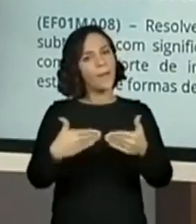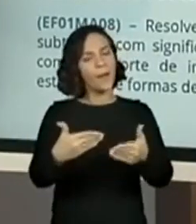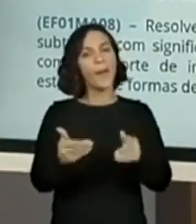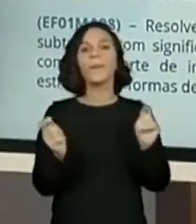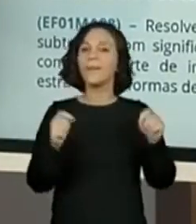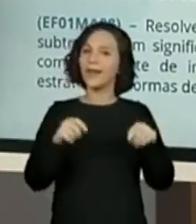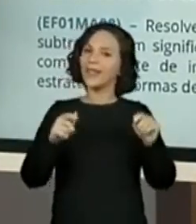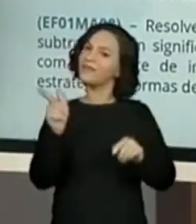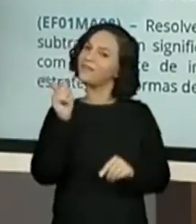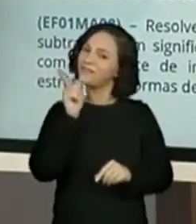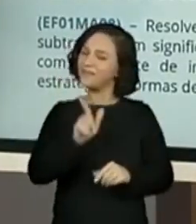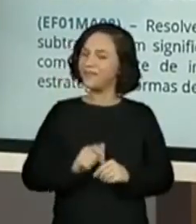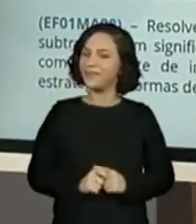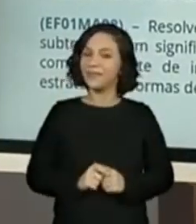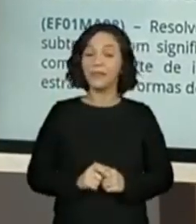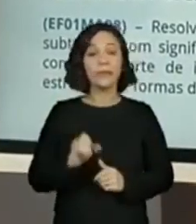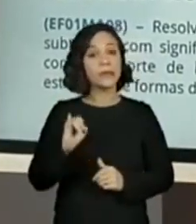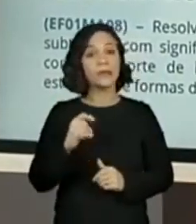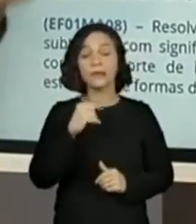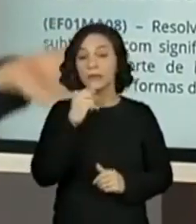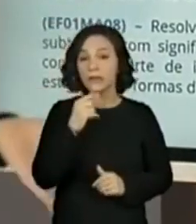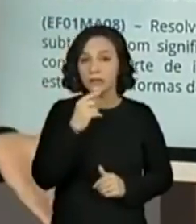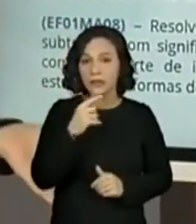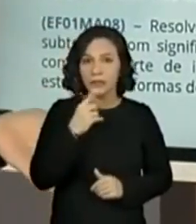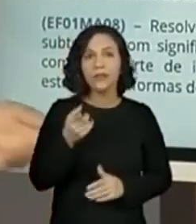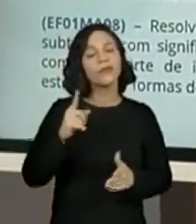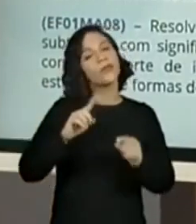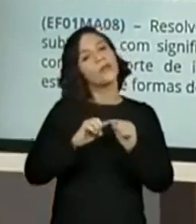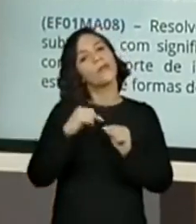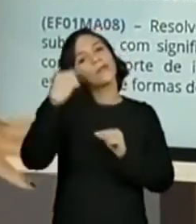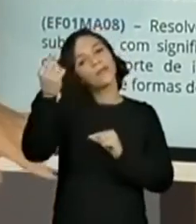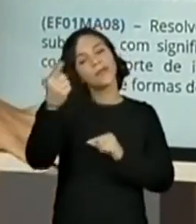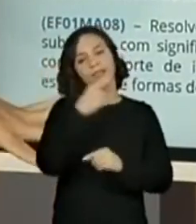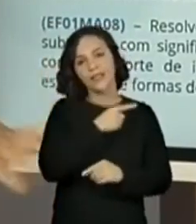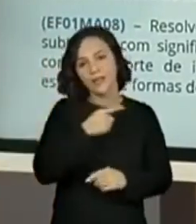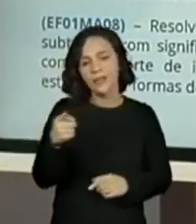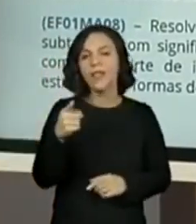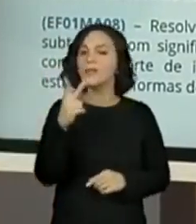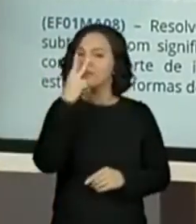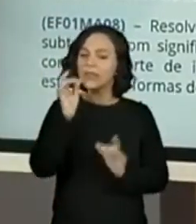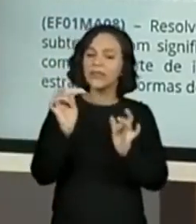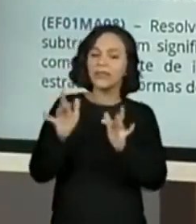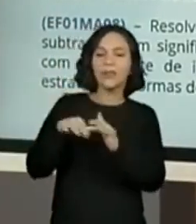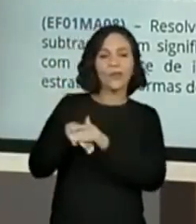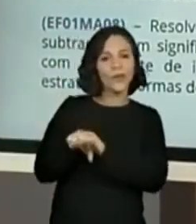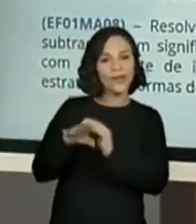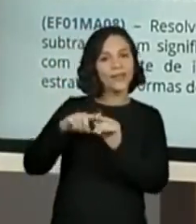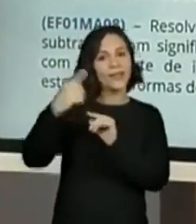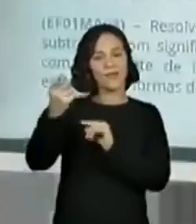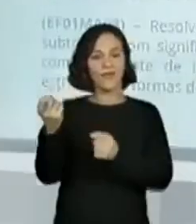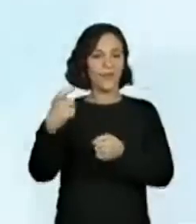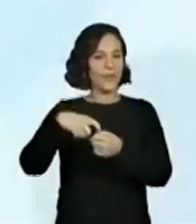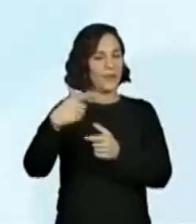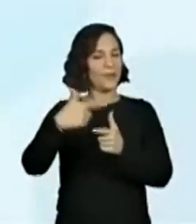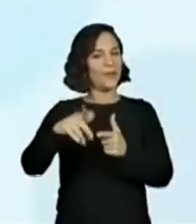mas a gente vai dar conta. E se não der, a gente guarda um pouquinho para outra semana, não tem problema nenhum. Vamos lá!